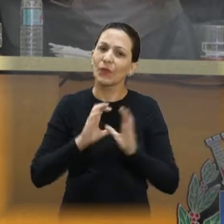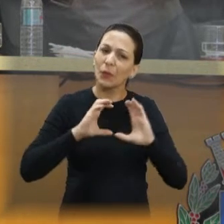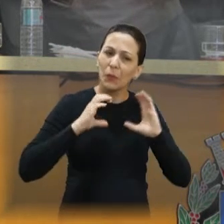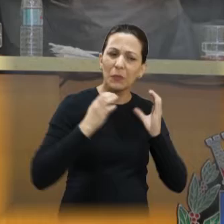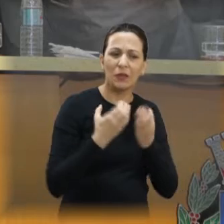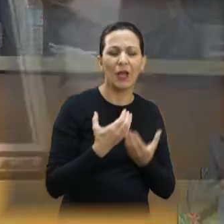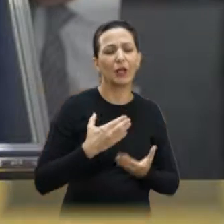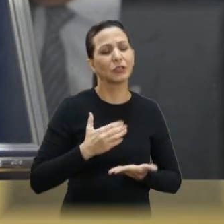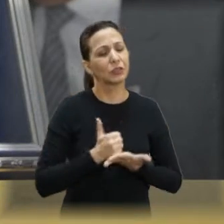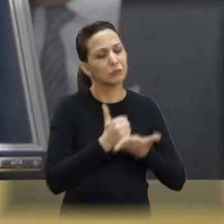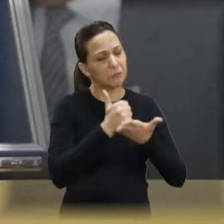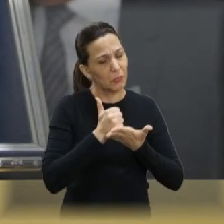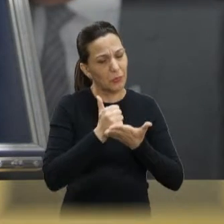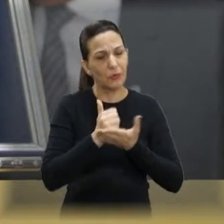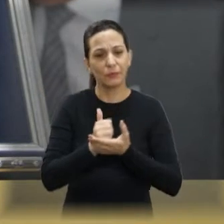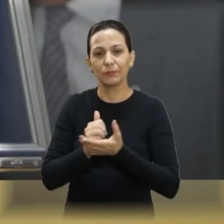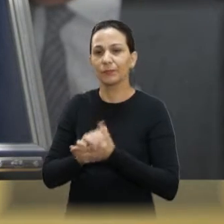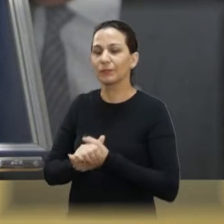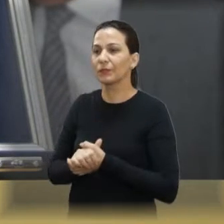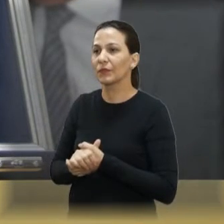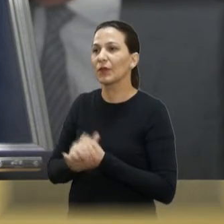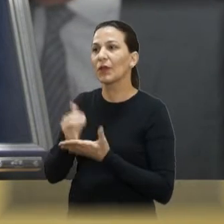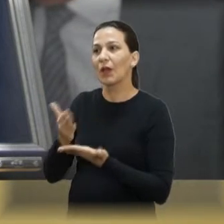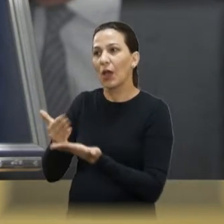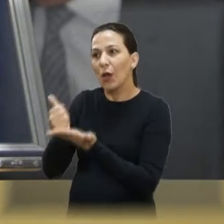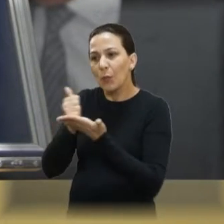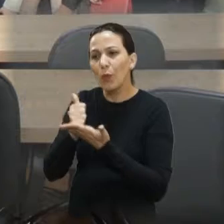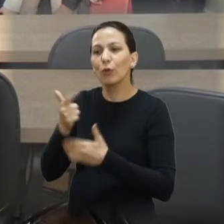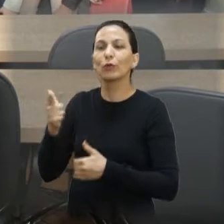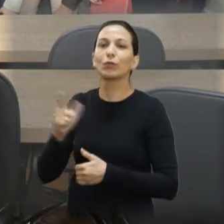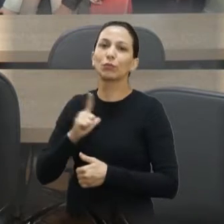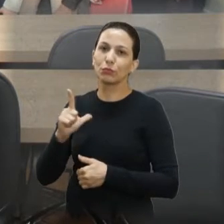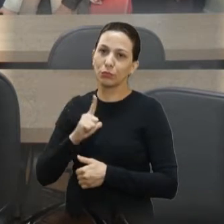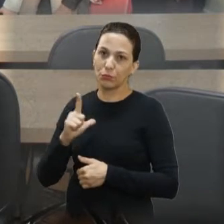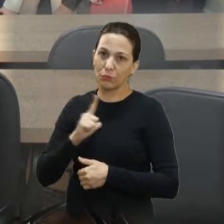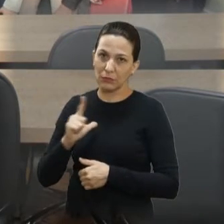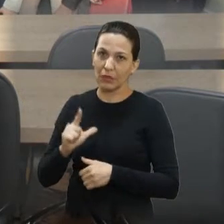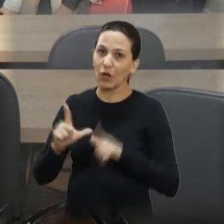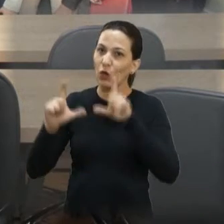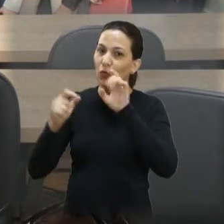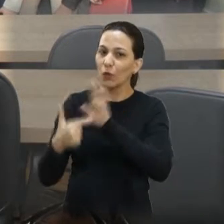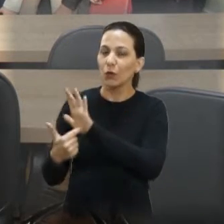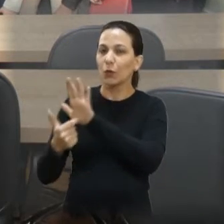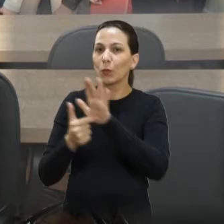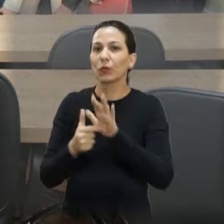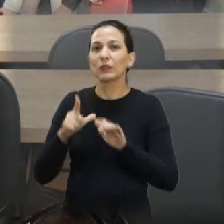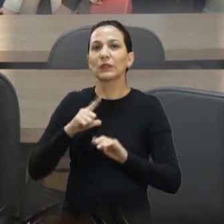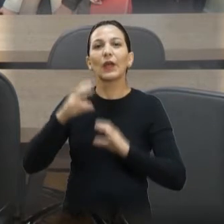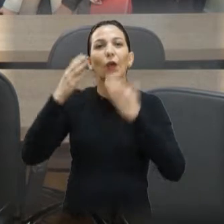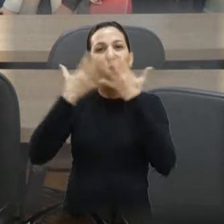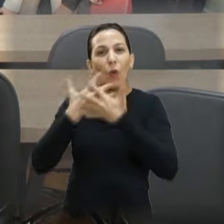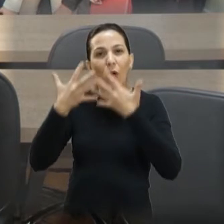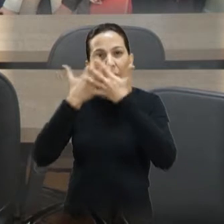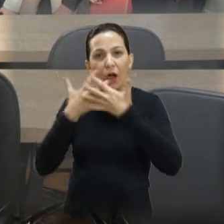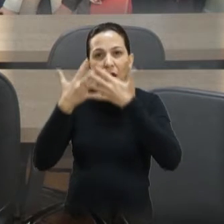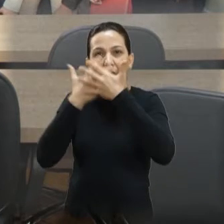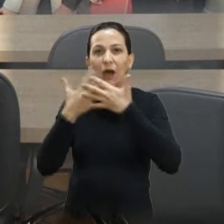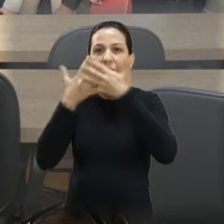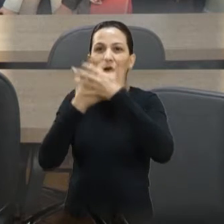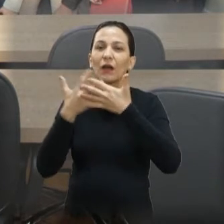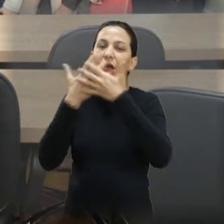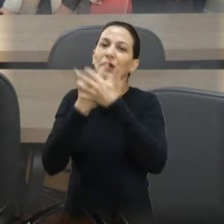sentiu feliz. Apoiou, apoiou o meu Pastor Presidente esteve presente, está aí as fotos, realmente, teve um coral cantando, teve índios